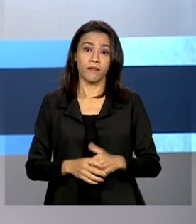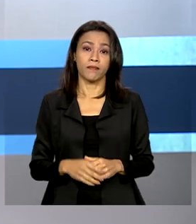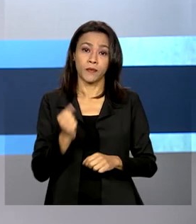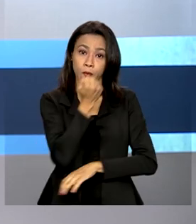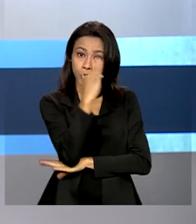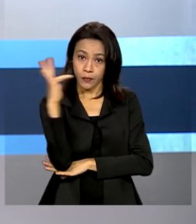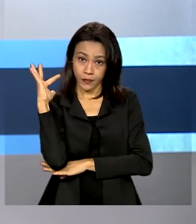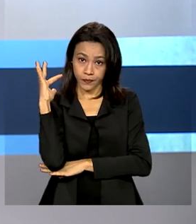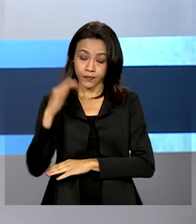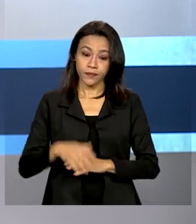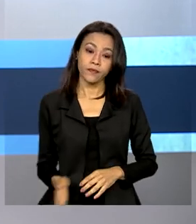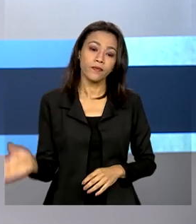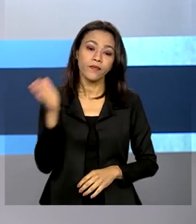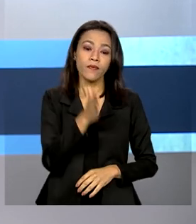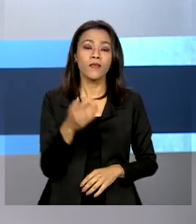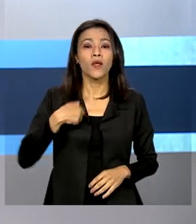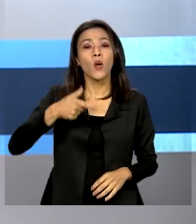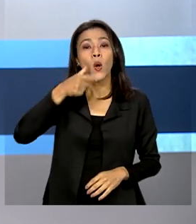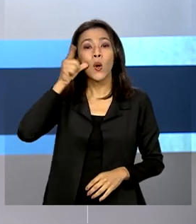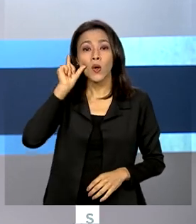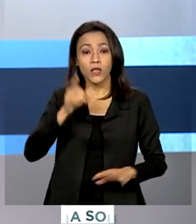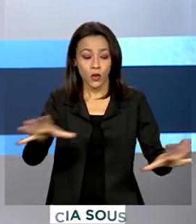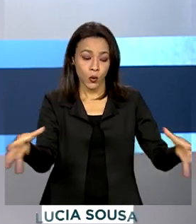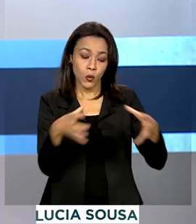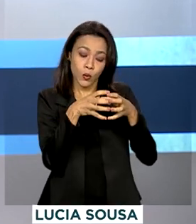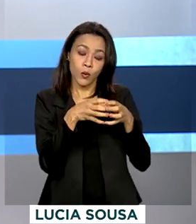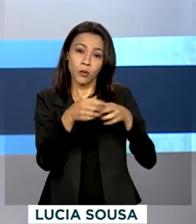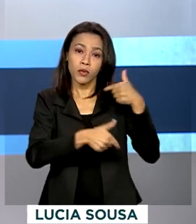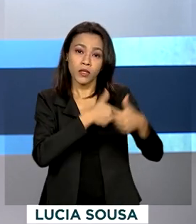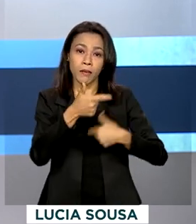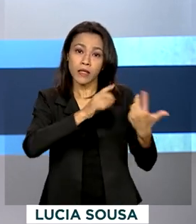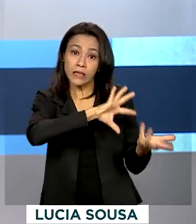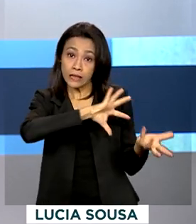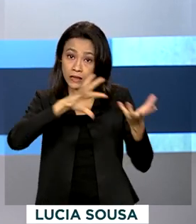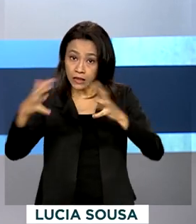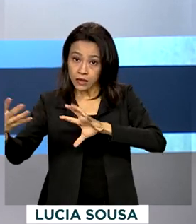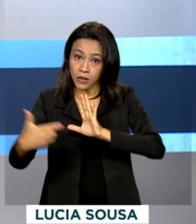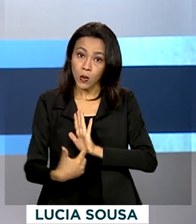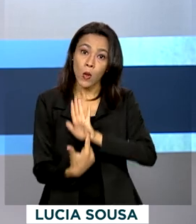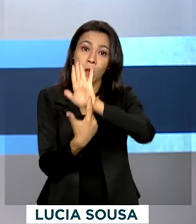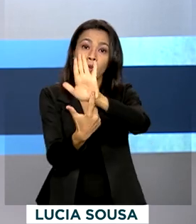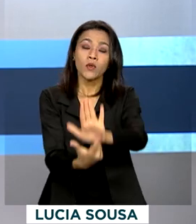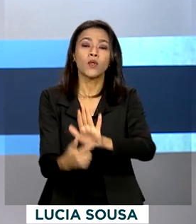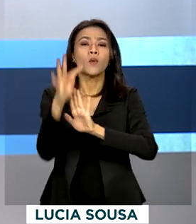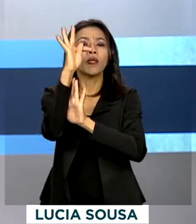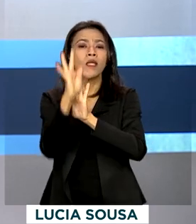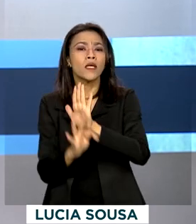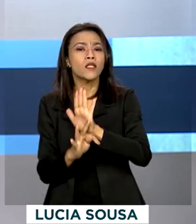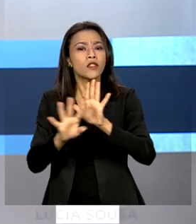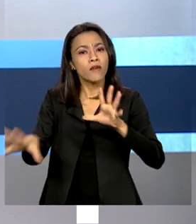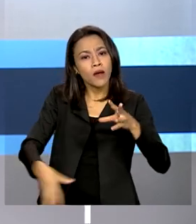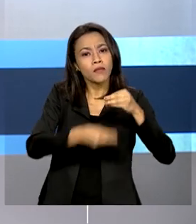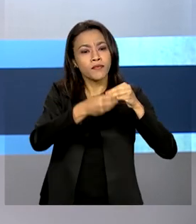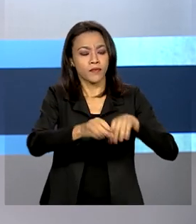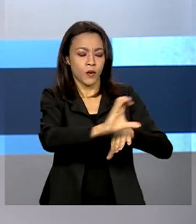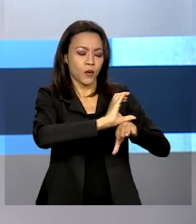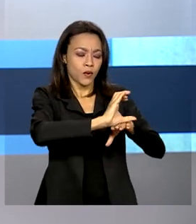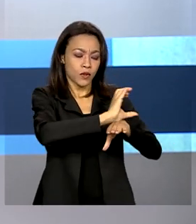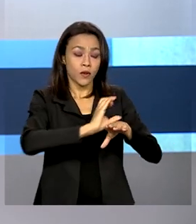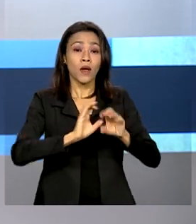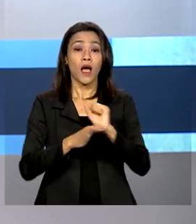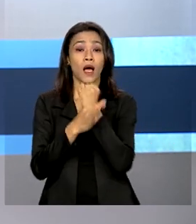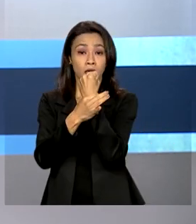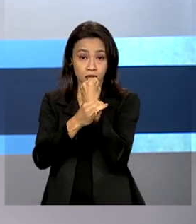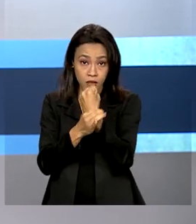E ontem a equipe de transição apresentou a primeira sugestão de texto da emenda à Constituição que vai garantir 600 reais